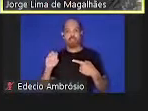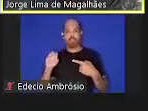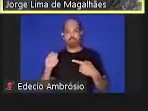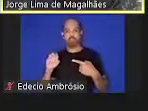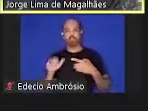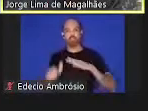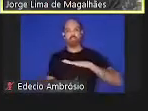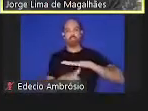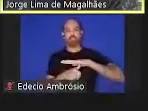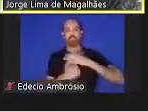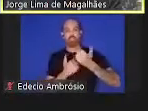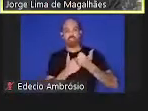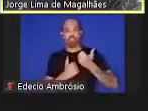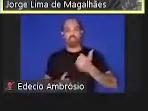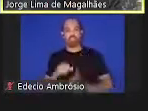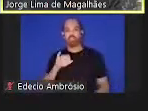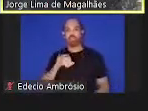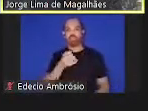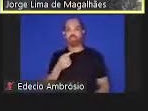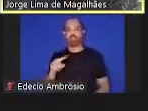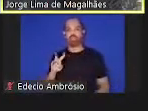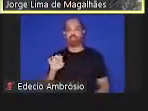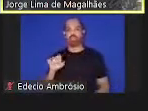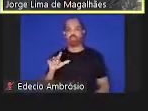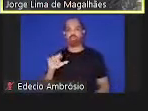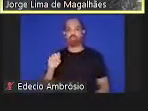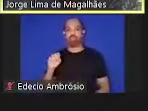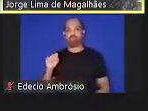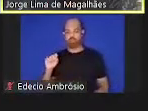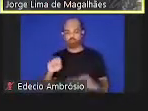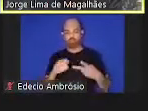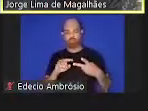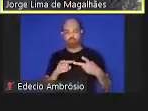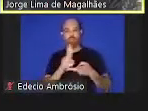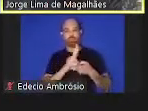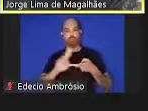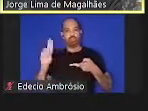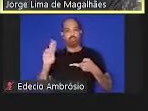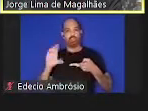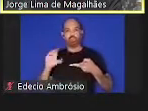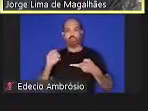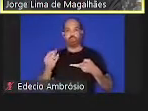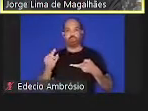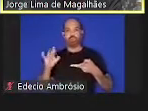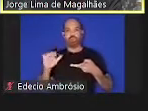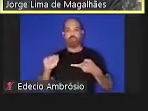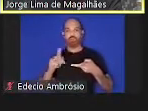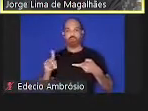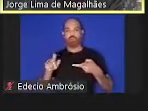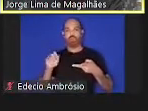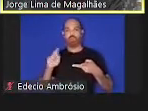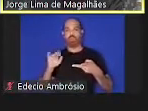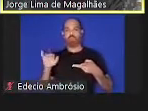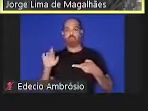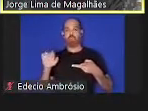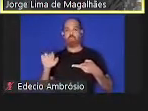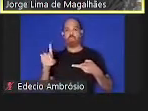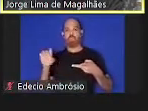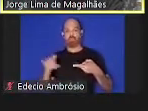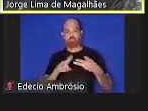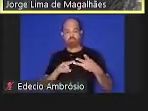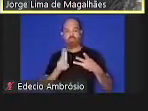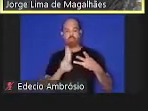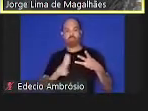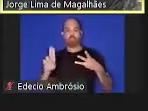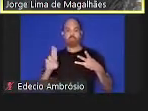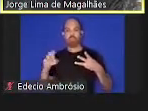João Veloso, assim como na Universidade de Coimbra, professora Riscar, e a Universidade Nova